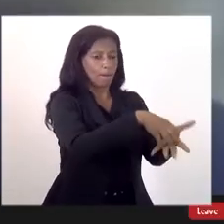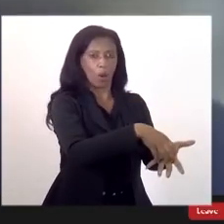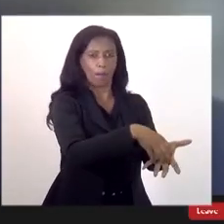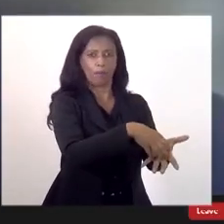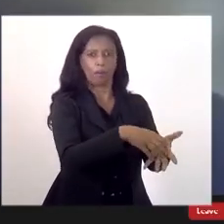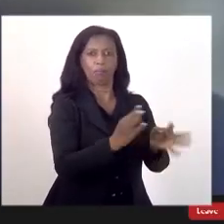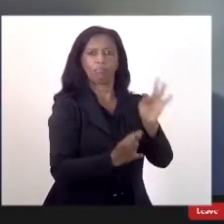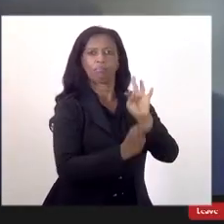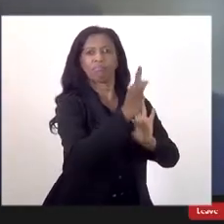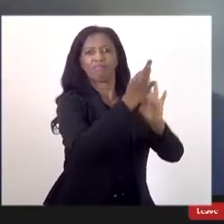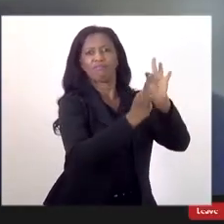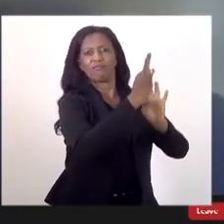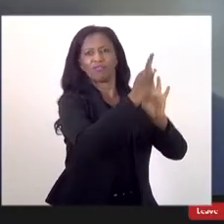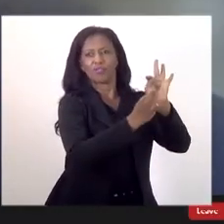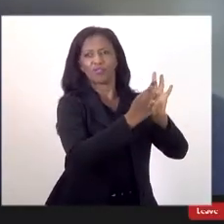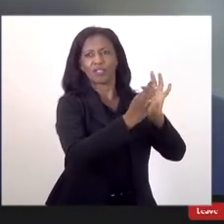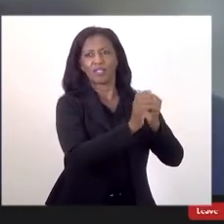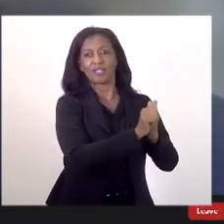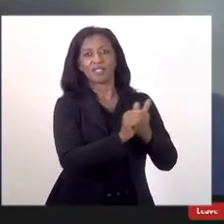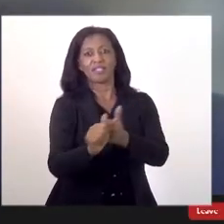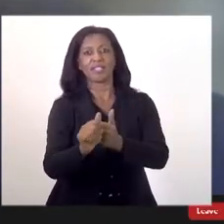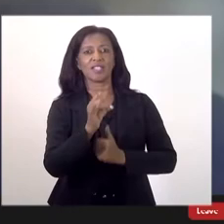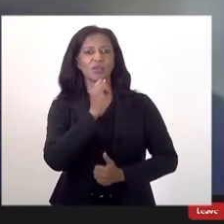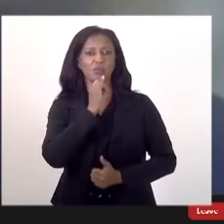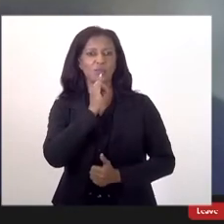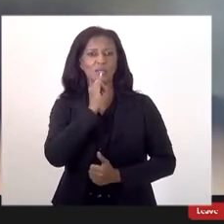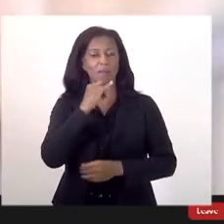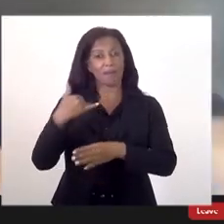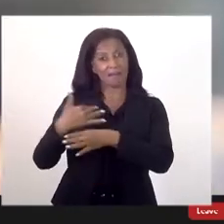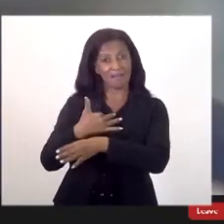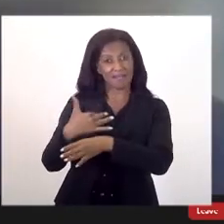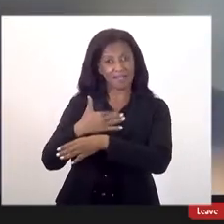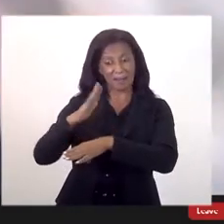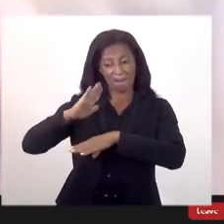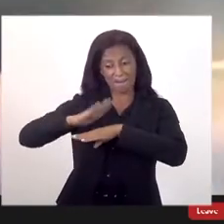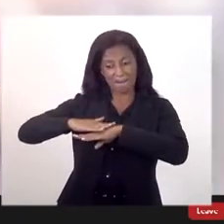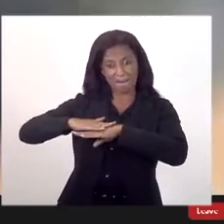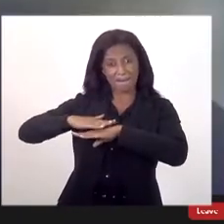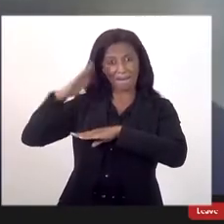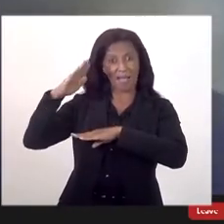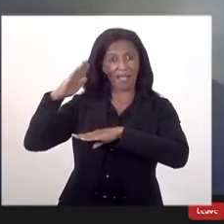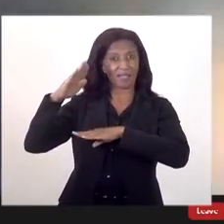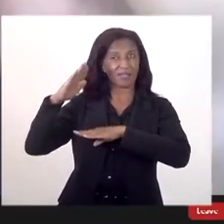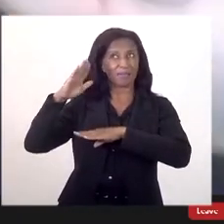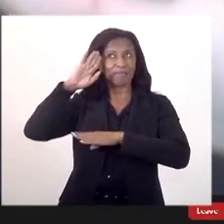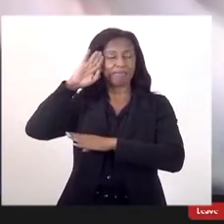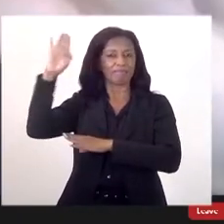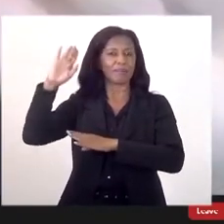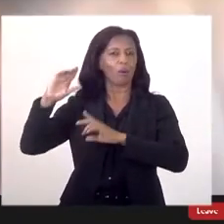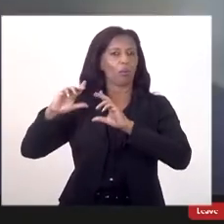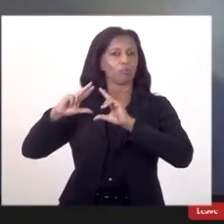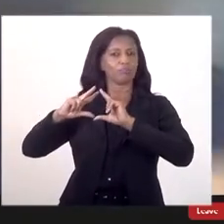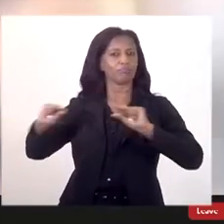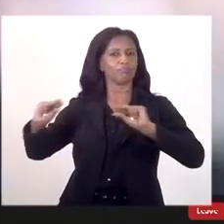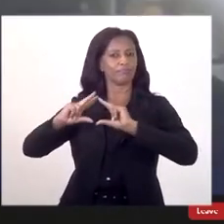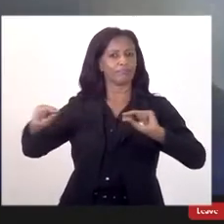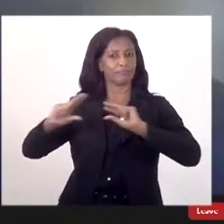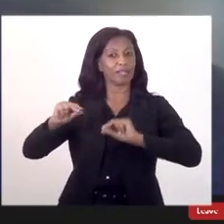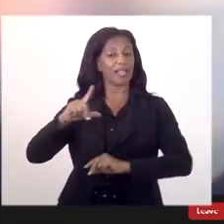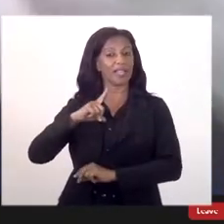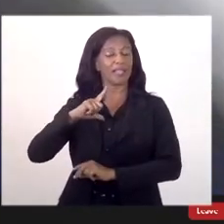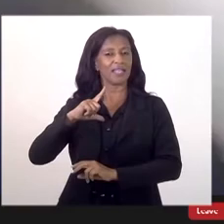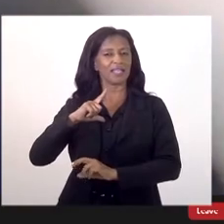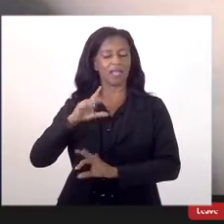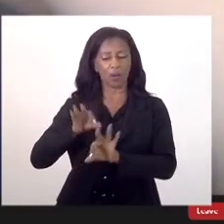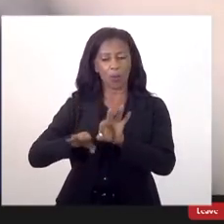convergentes, seguindo o exemplo das cidades mais inovadoras do mundo e, particularmente, Santa Catarina, que tem um projeto desde